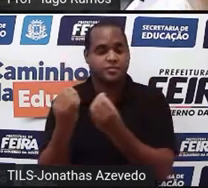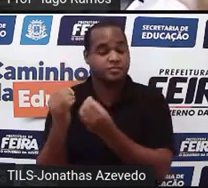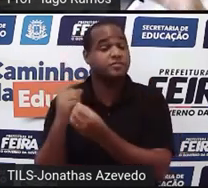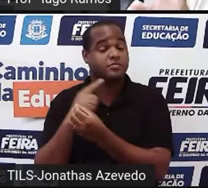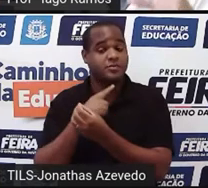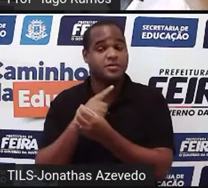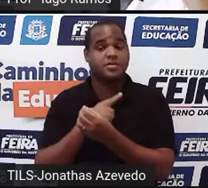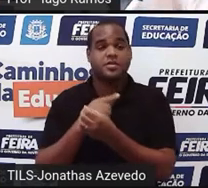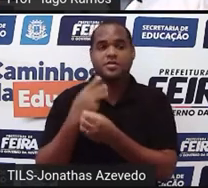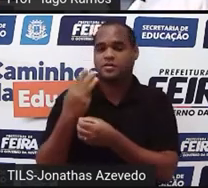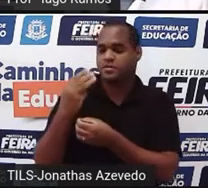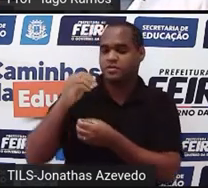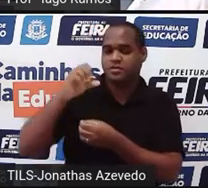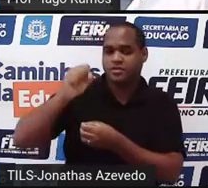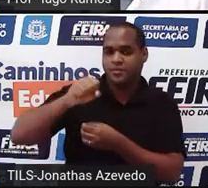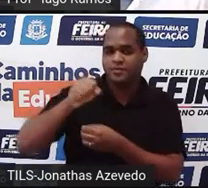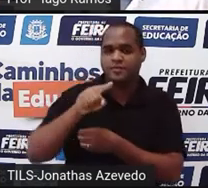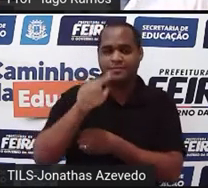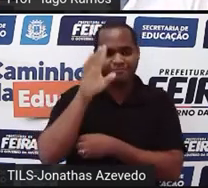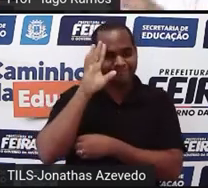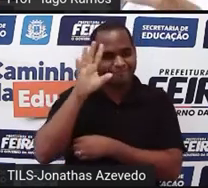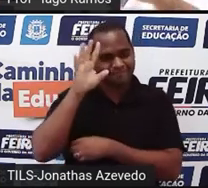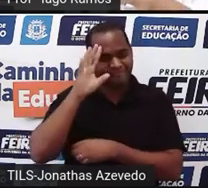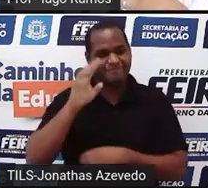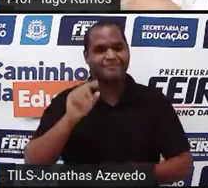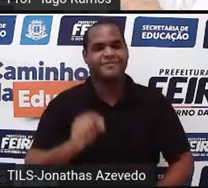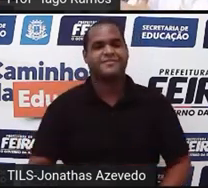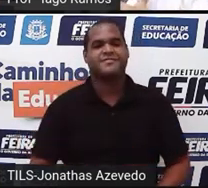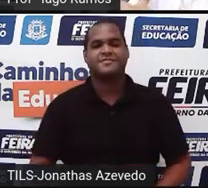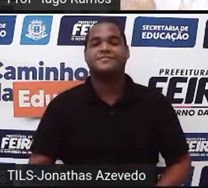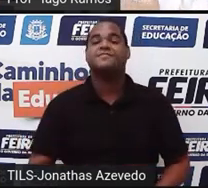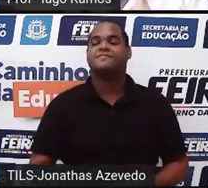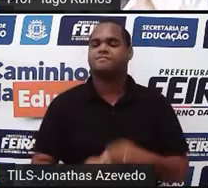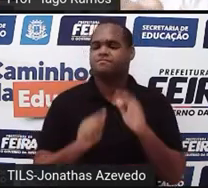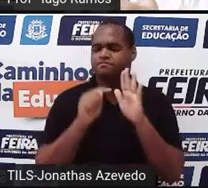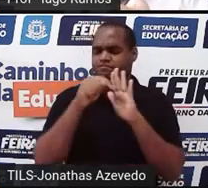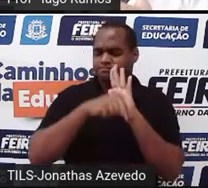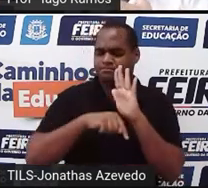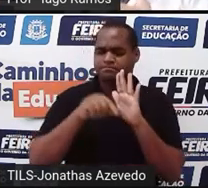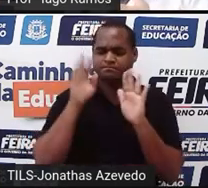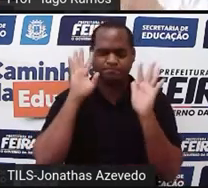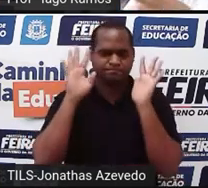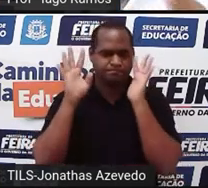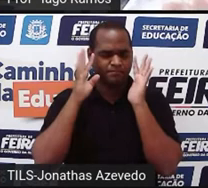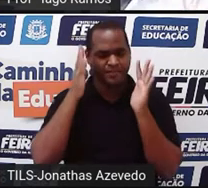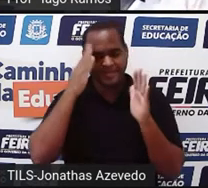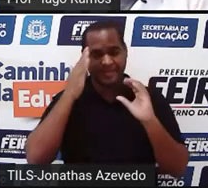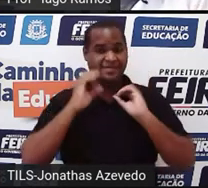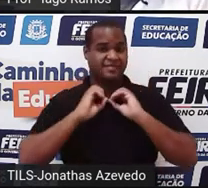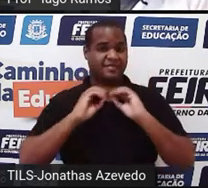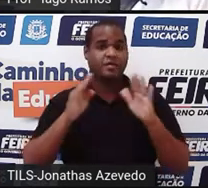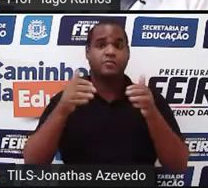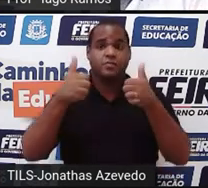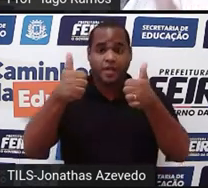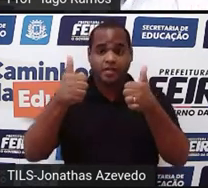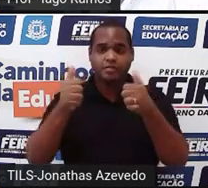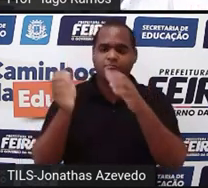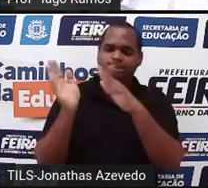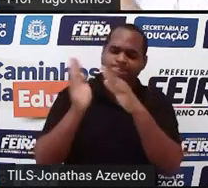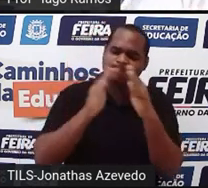Então, eu vou te dar 30 segundos para você pensar. Tá bom? Pergunte-se o quanto eu estou entendendo dessa aula até aqui